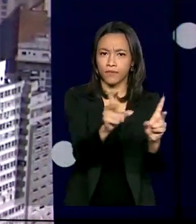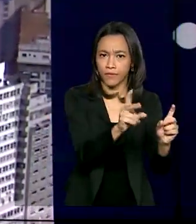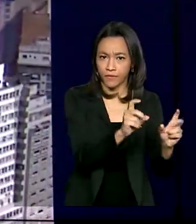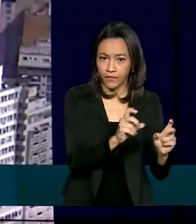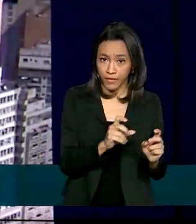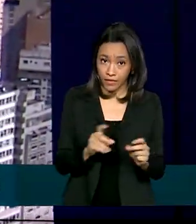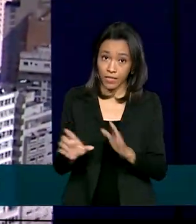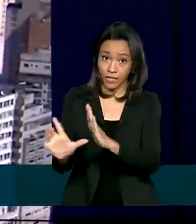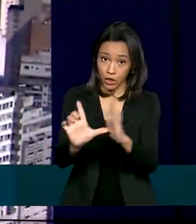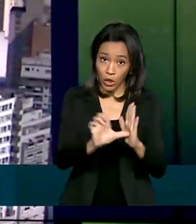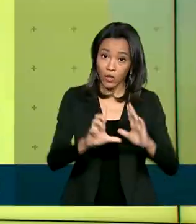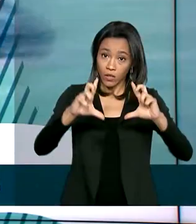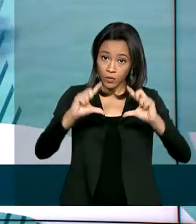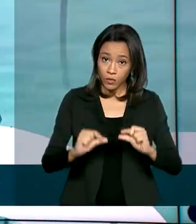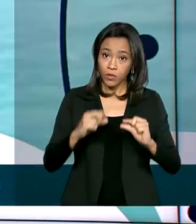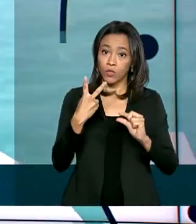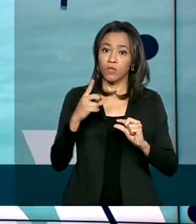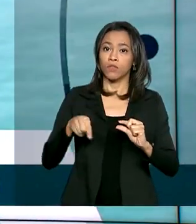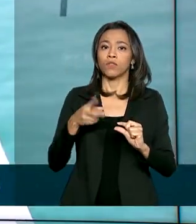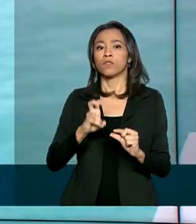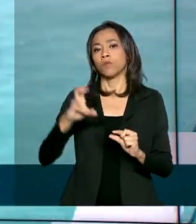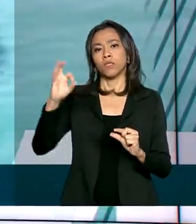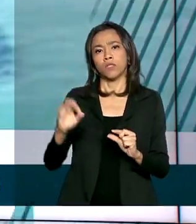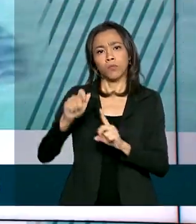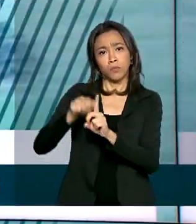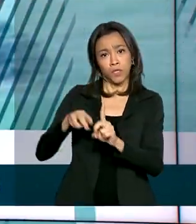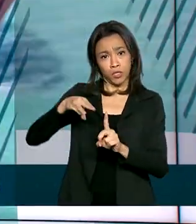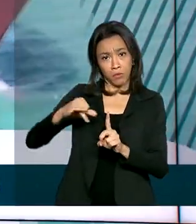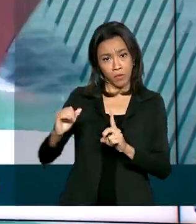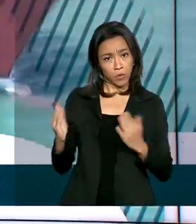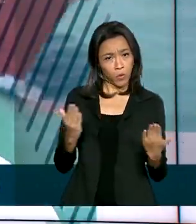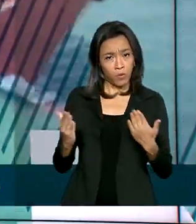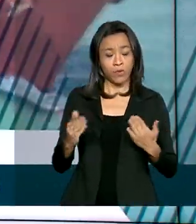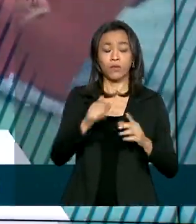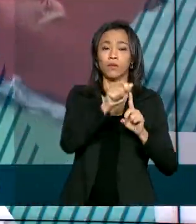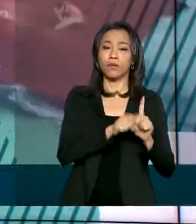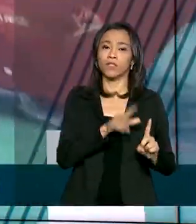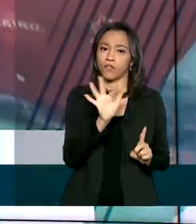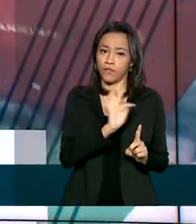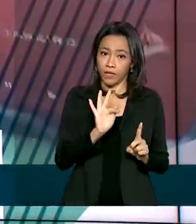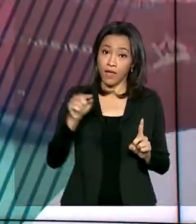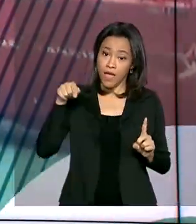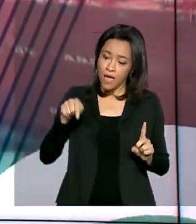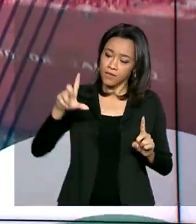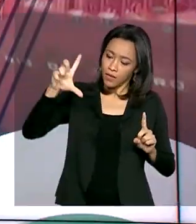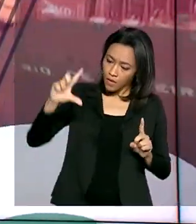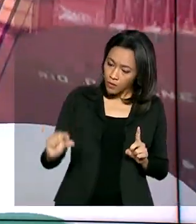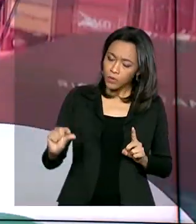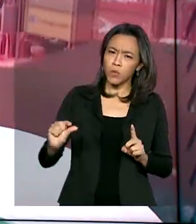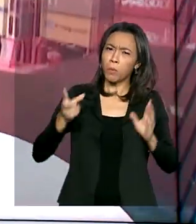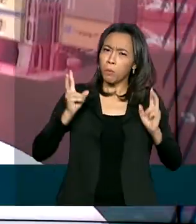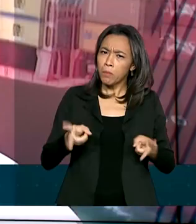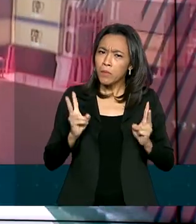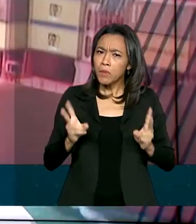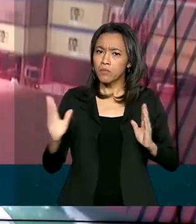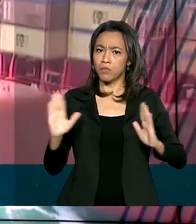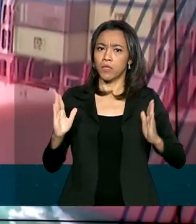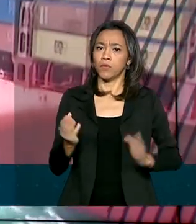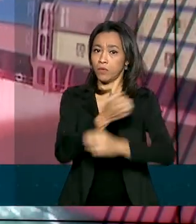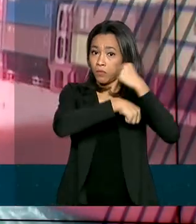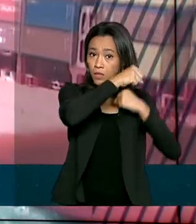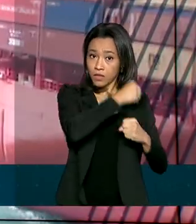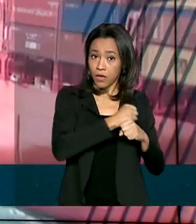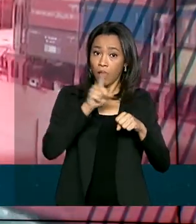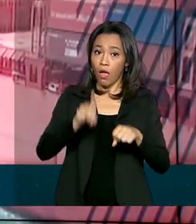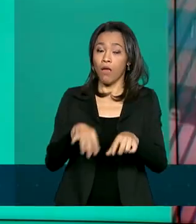varejista caíram 2,5% em março, na comparação com fevereiro. A queda em relação ao mesmo período do ano passado foi de